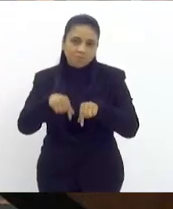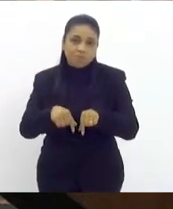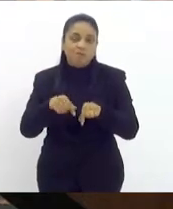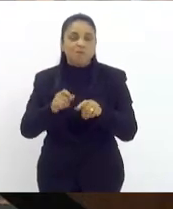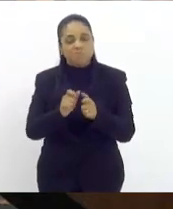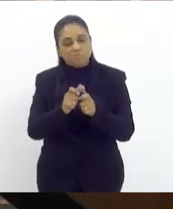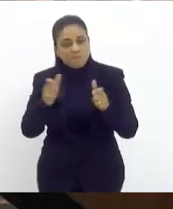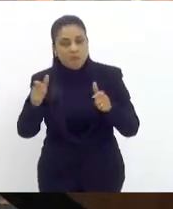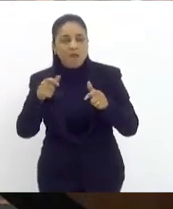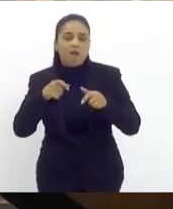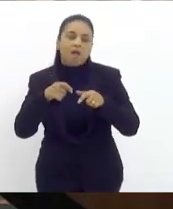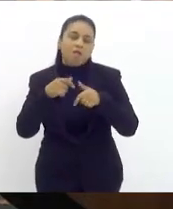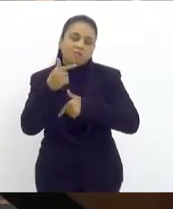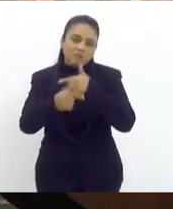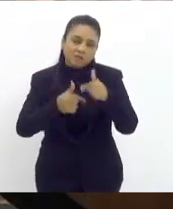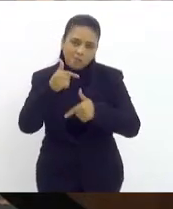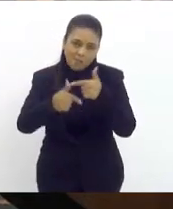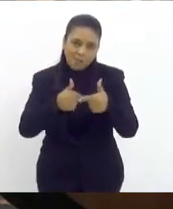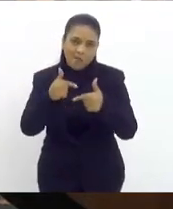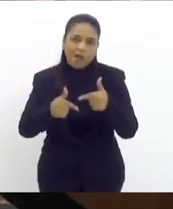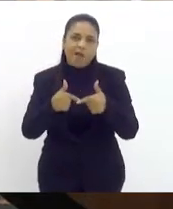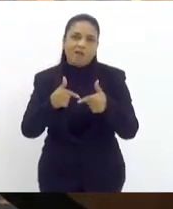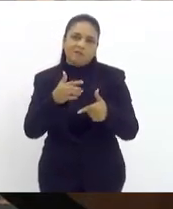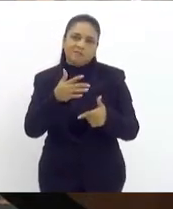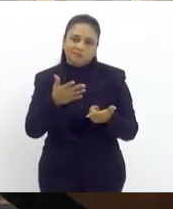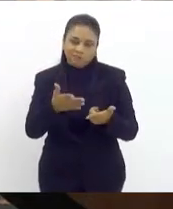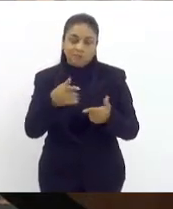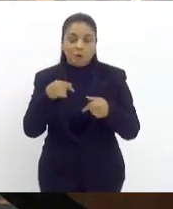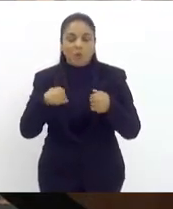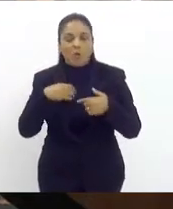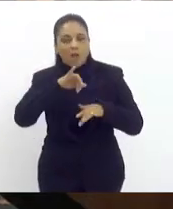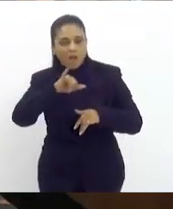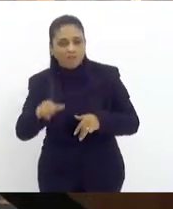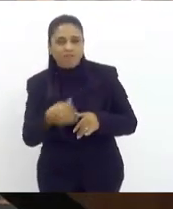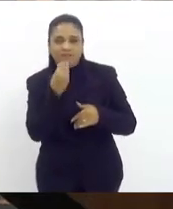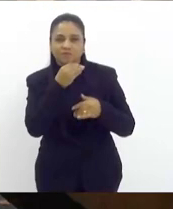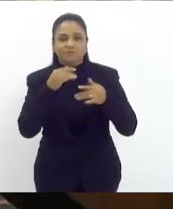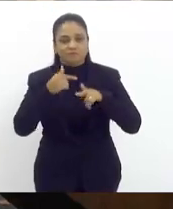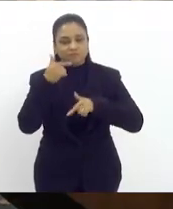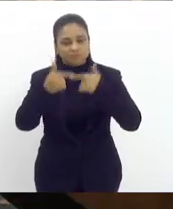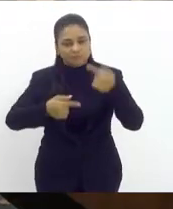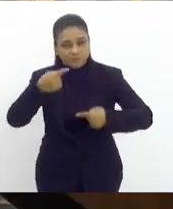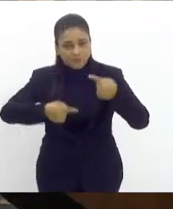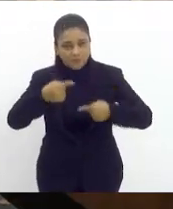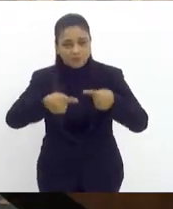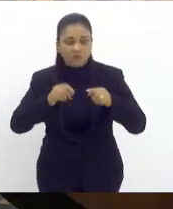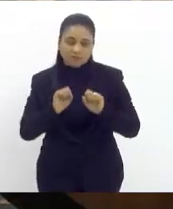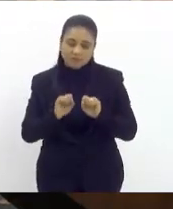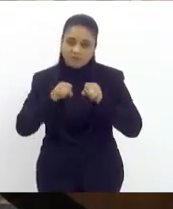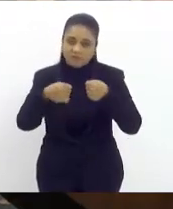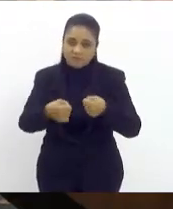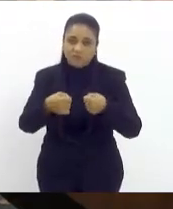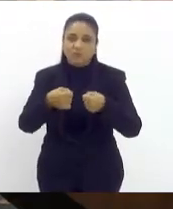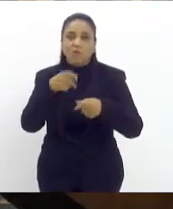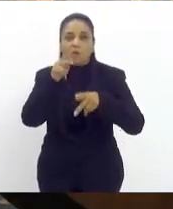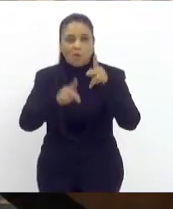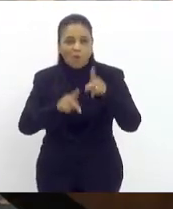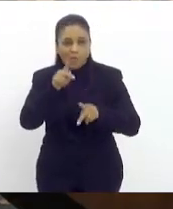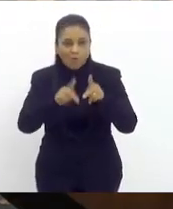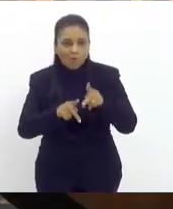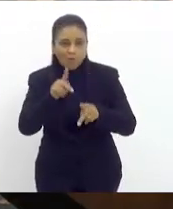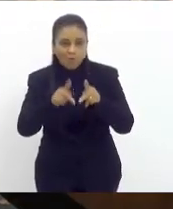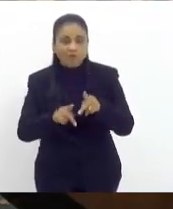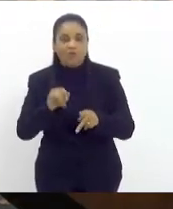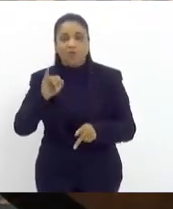ampliado então aproveitando esse debate aqui eu que sou na casa uma grande defensora da população refugiada migrante